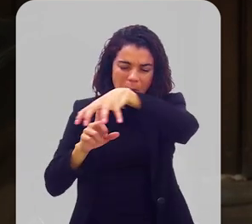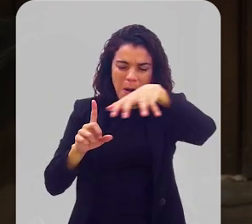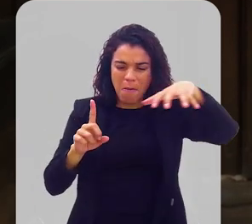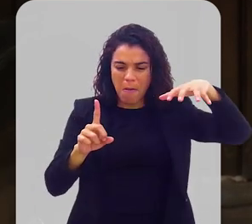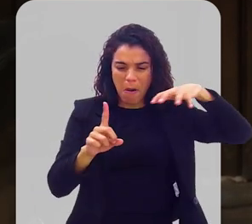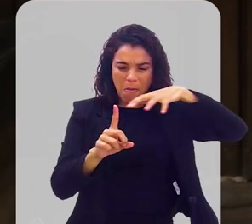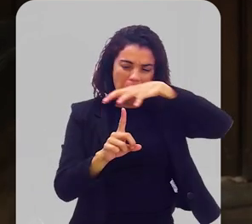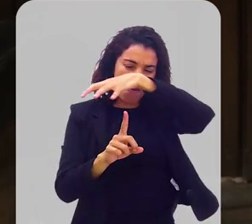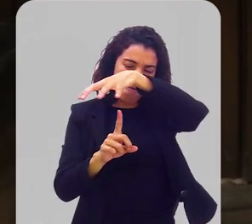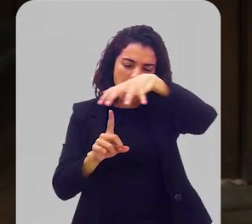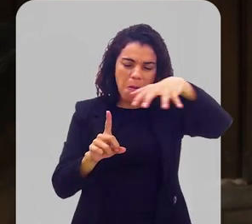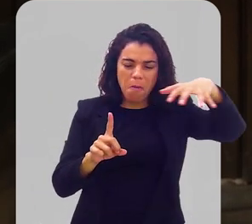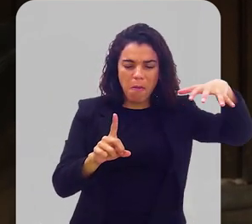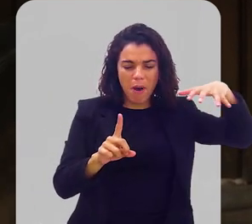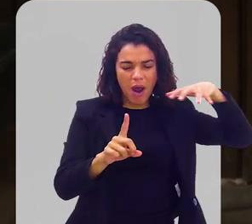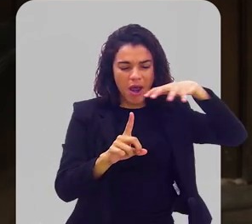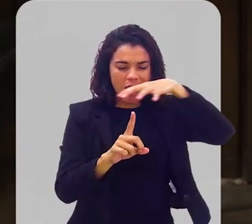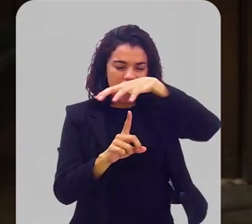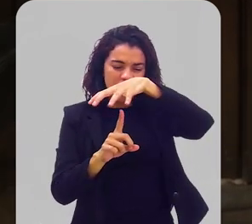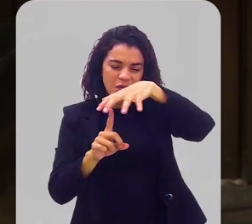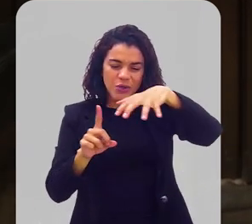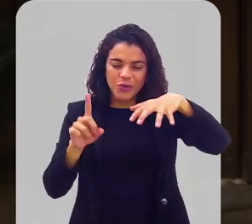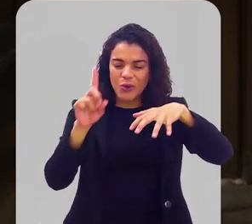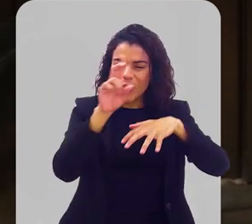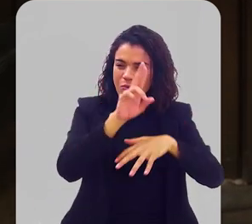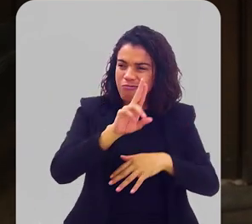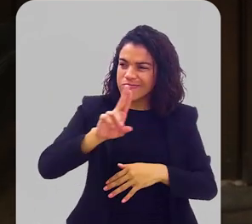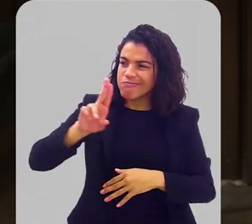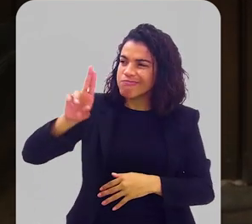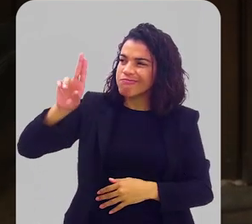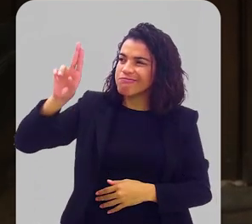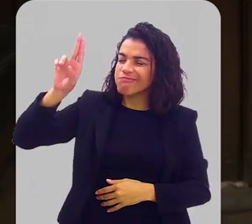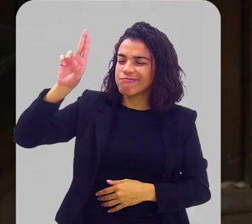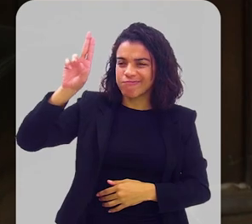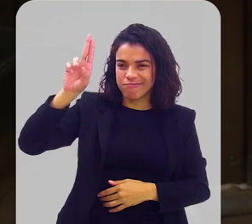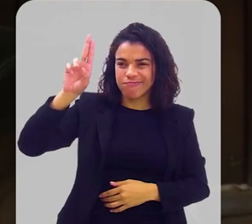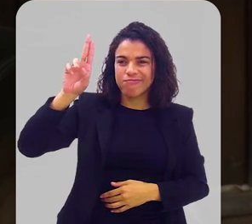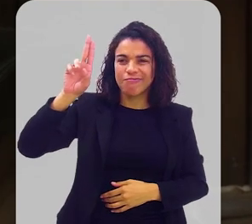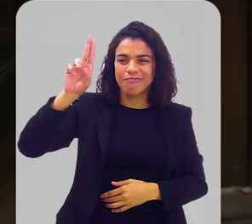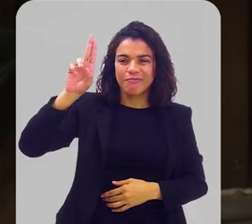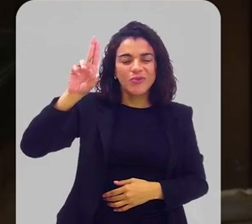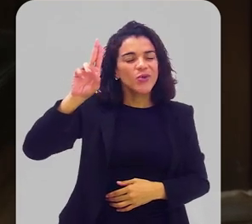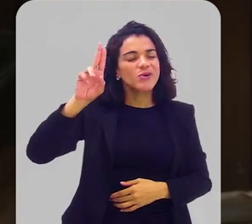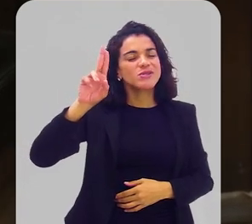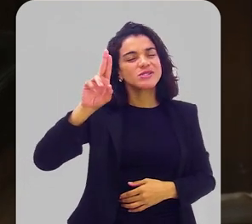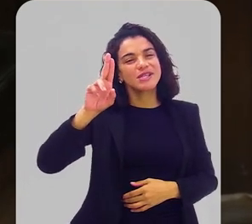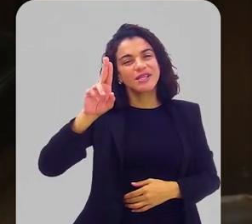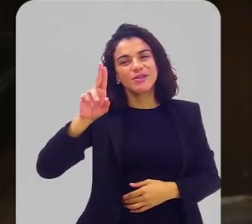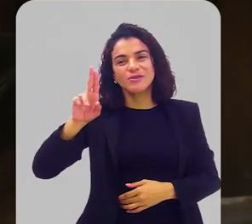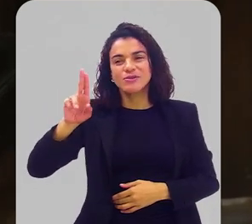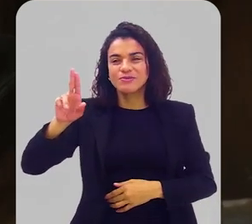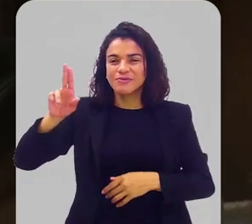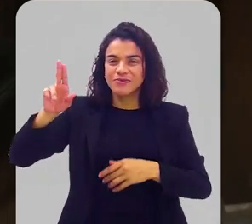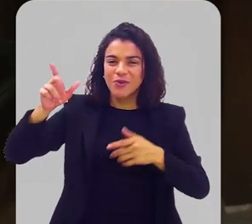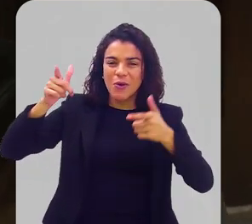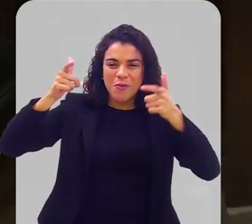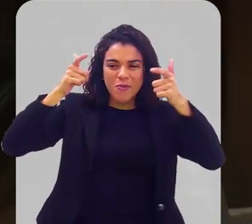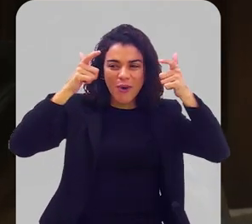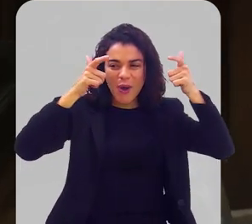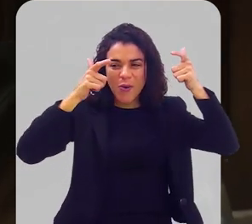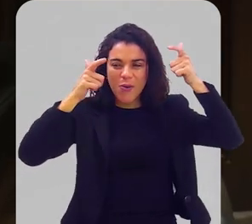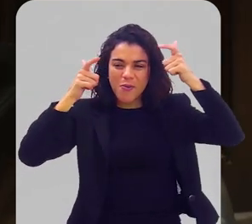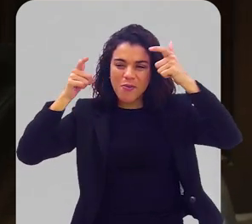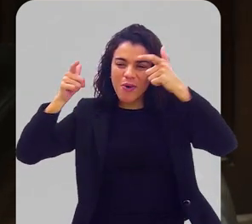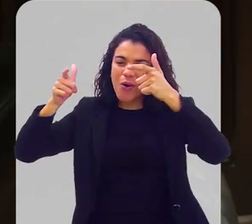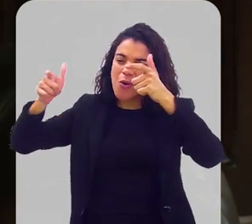Teu nome infalível é. Os reinos vêm